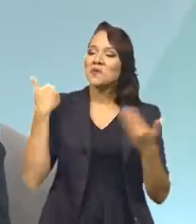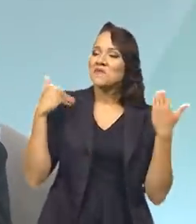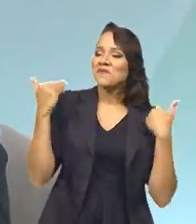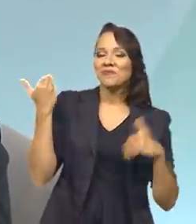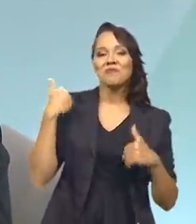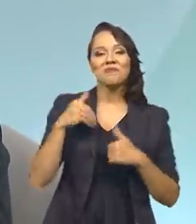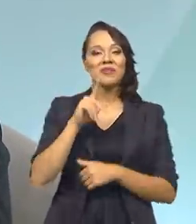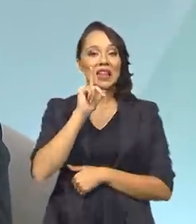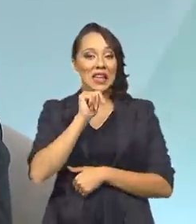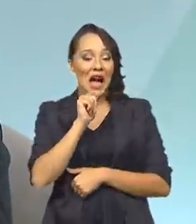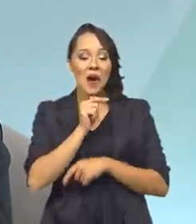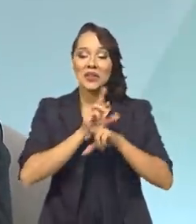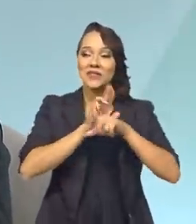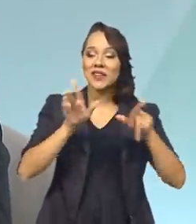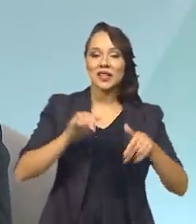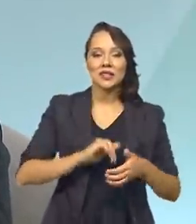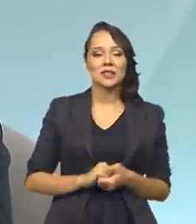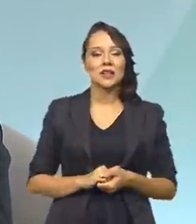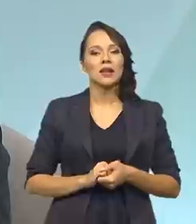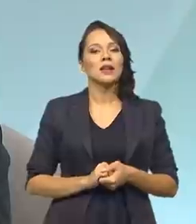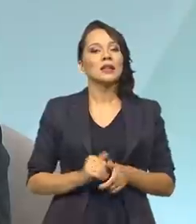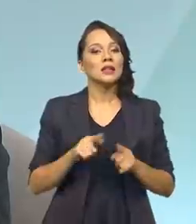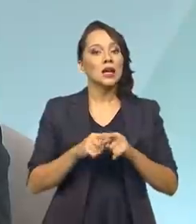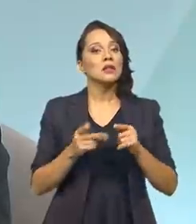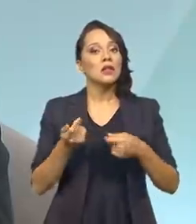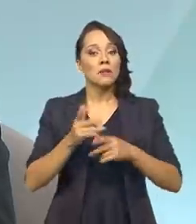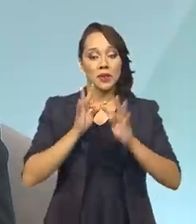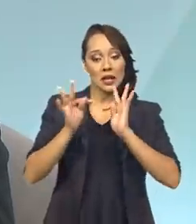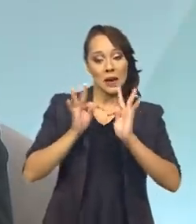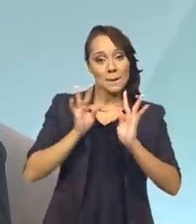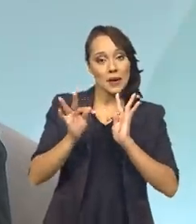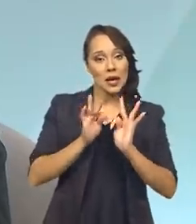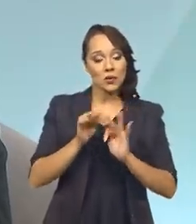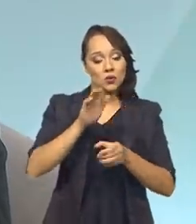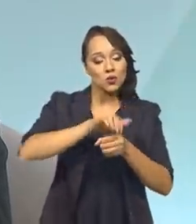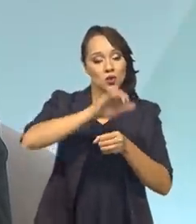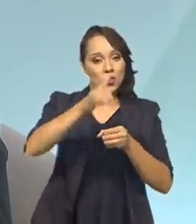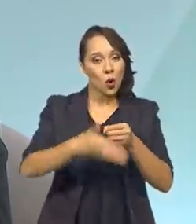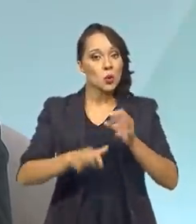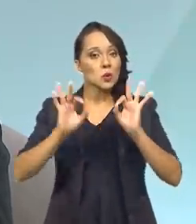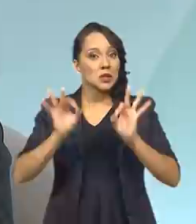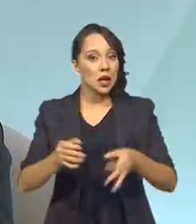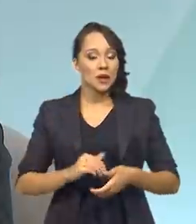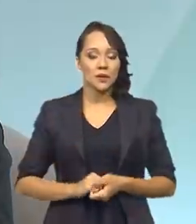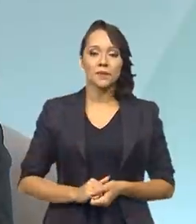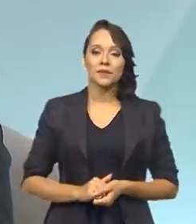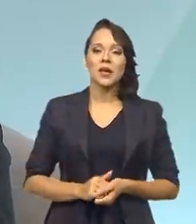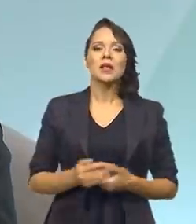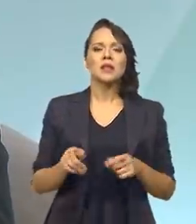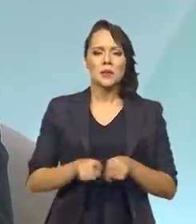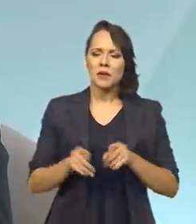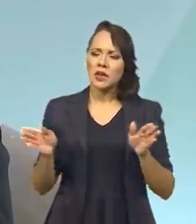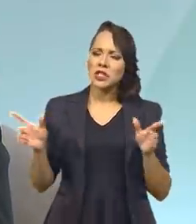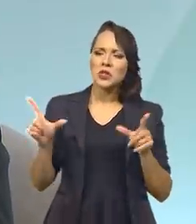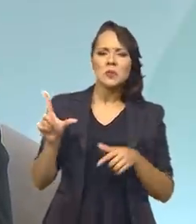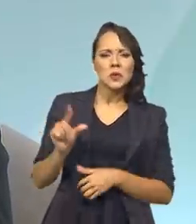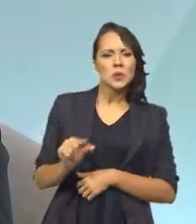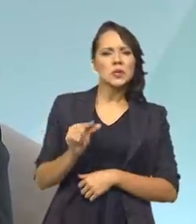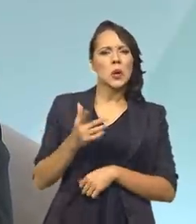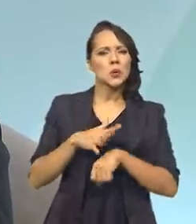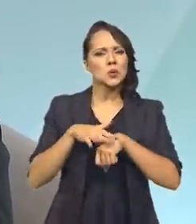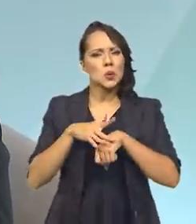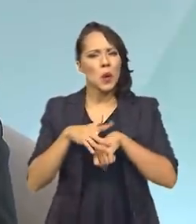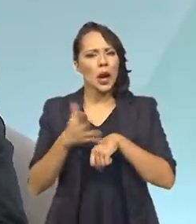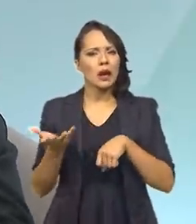múltiplo da água, nós teremos a possibilidade de fazer o tratamento adequado do esgoto, nós teremos a diminuição de doenças idêmicas,